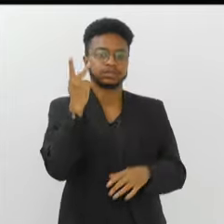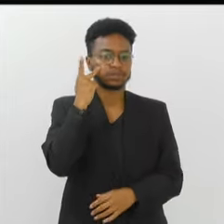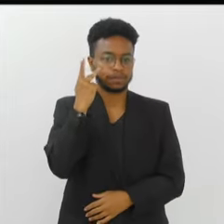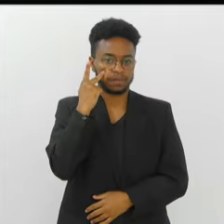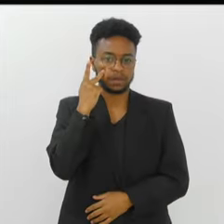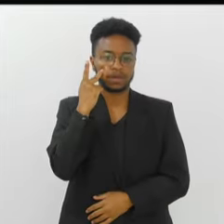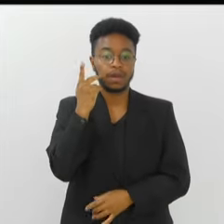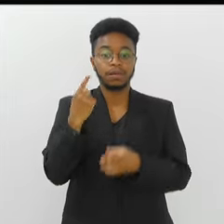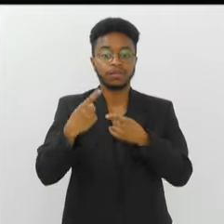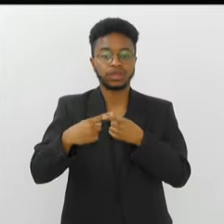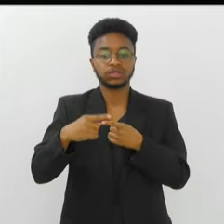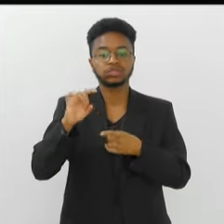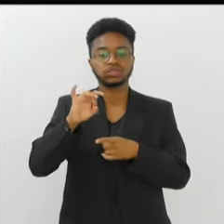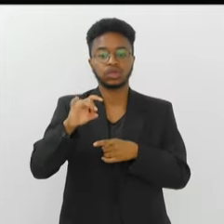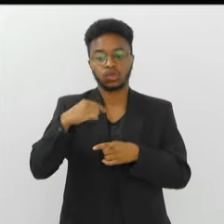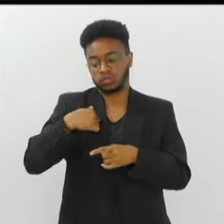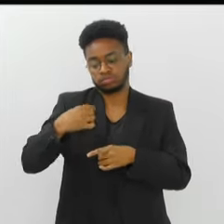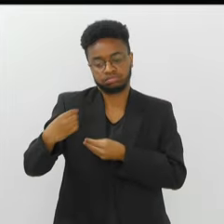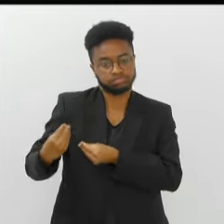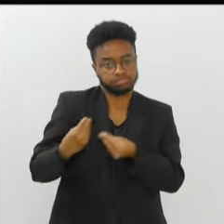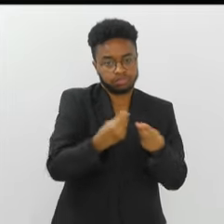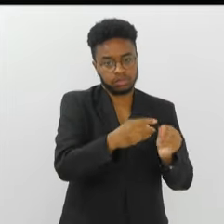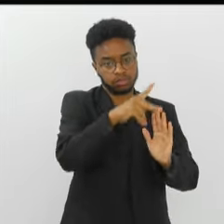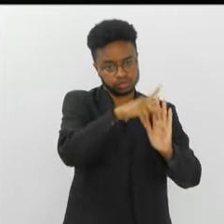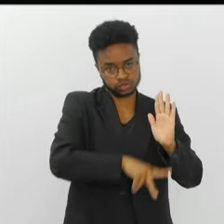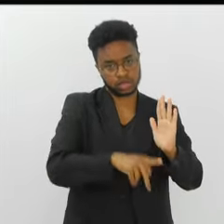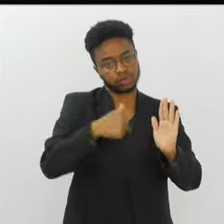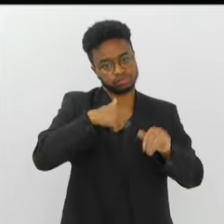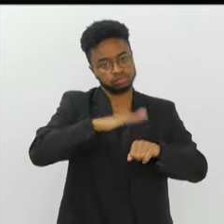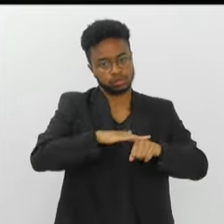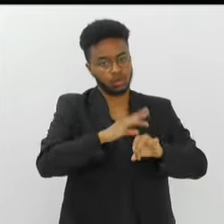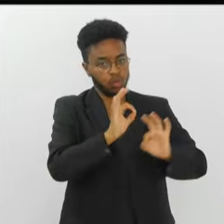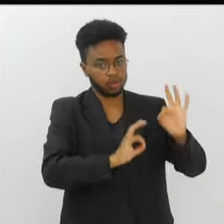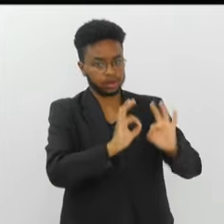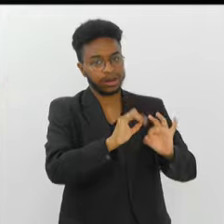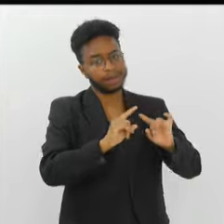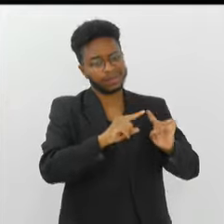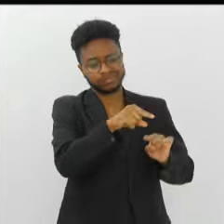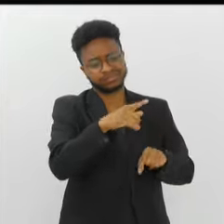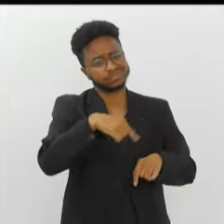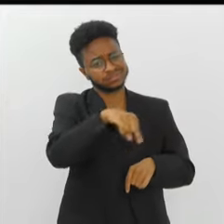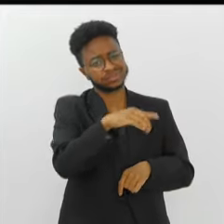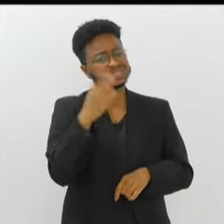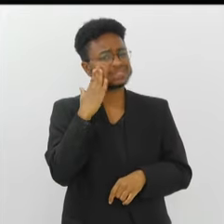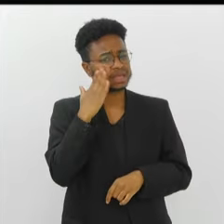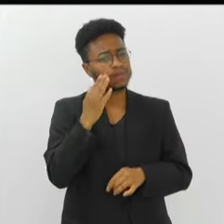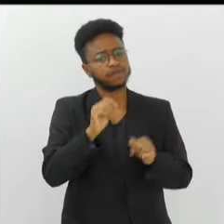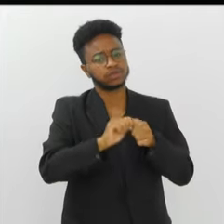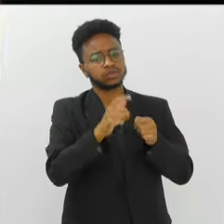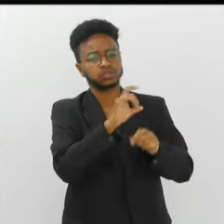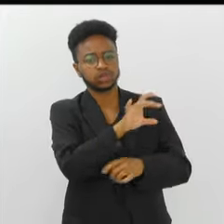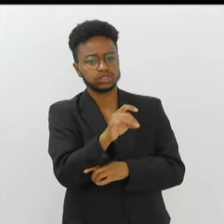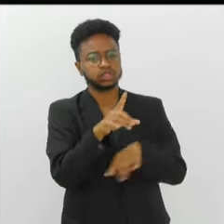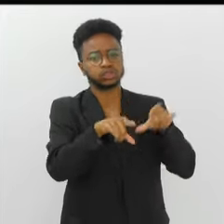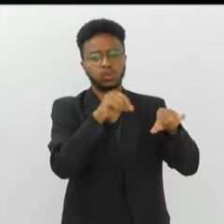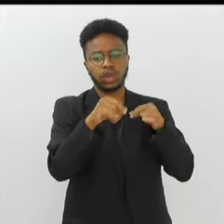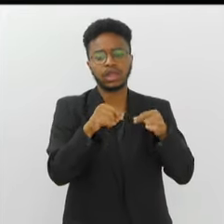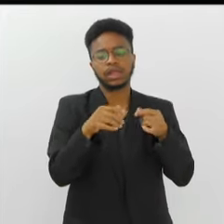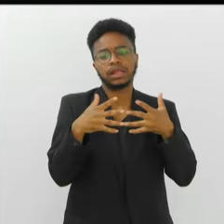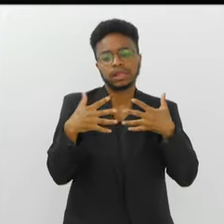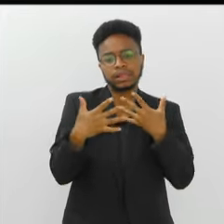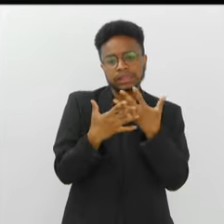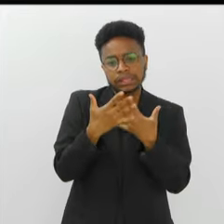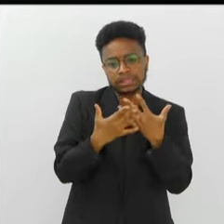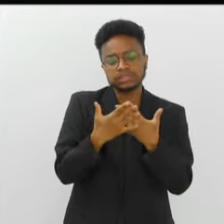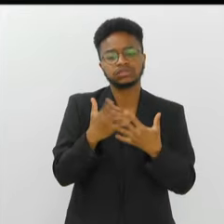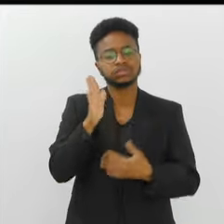que espera apenas o projeto, minha assinatura, mas que desenrola. Então, a questão da escolha do tecido, questão